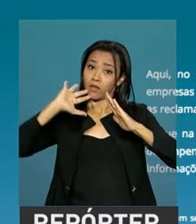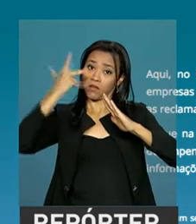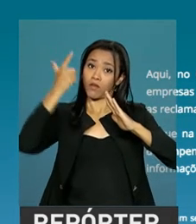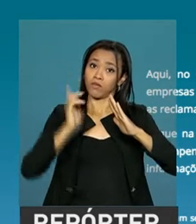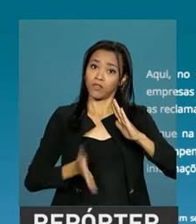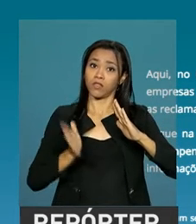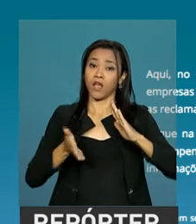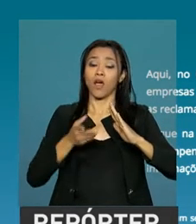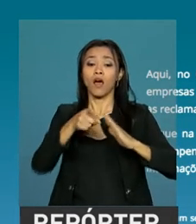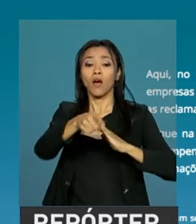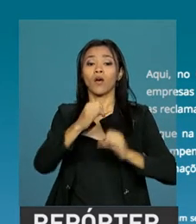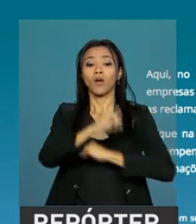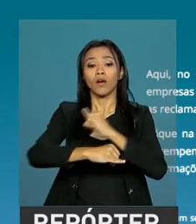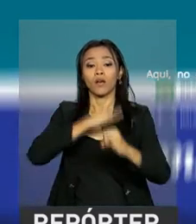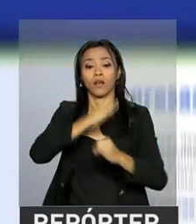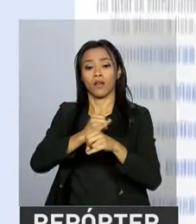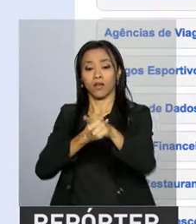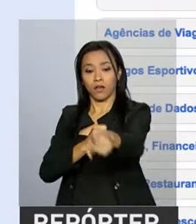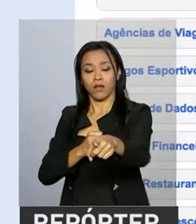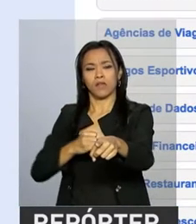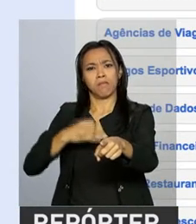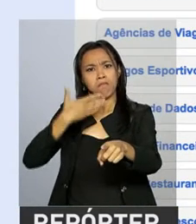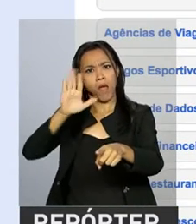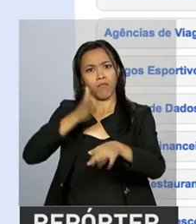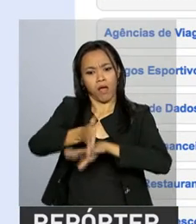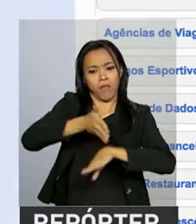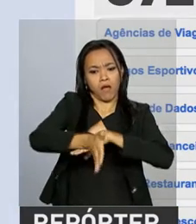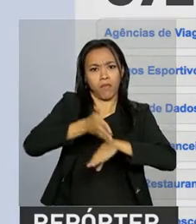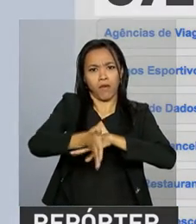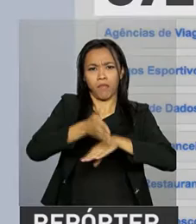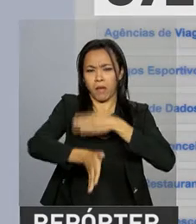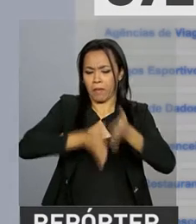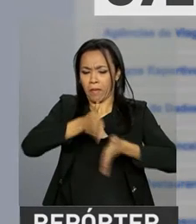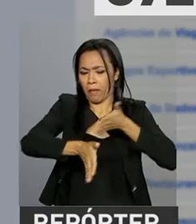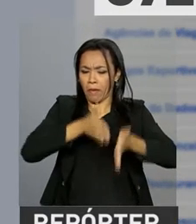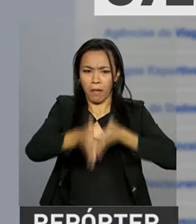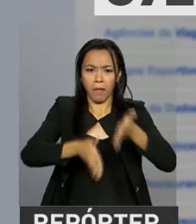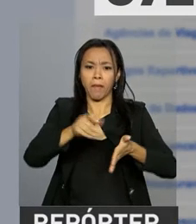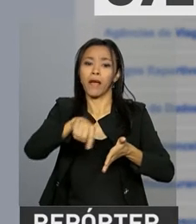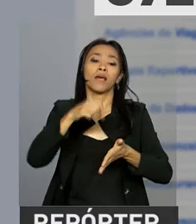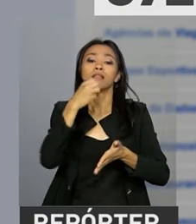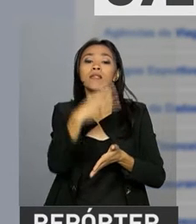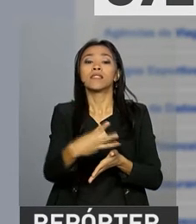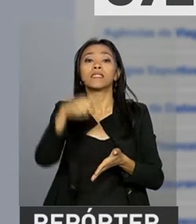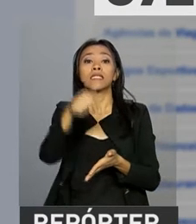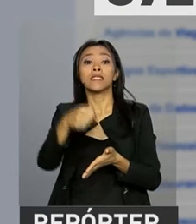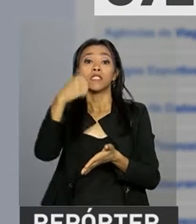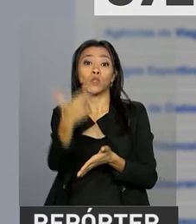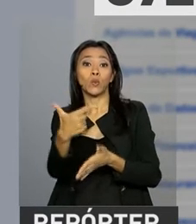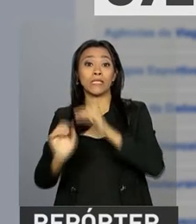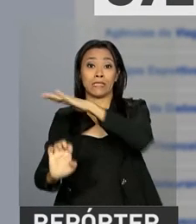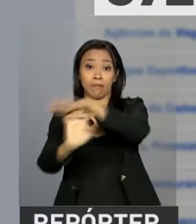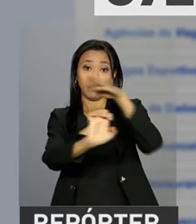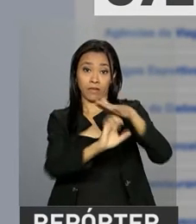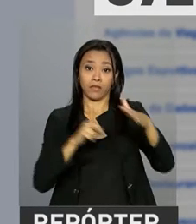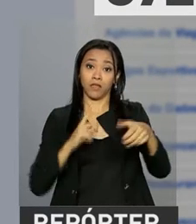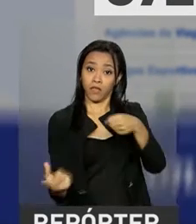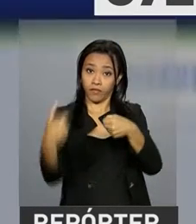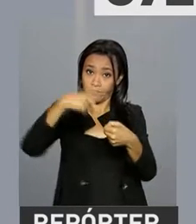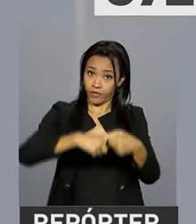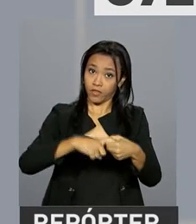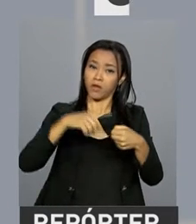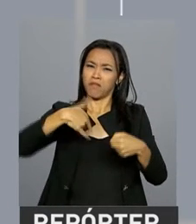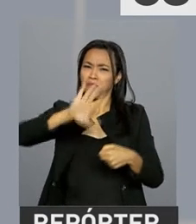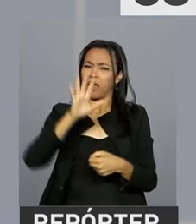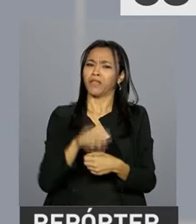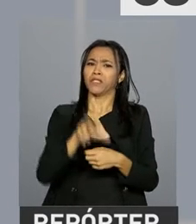Justiça tem recebido cada vez mais acessos. A plataforma conta com 372 empresas cadastradas e registrou